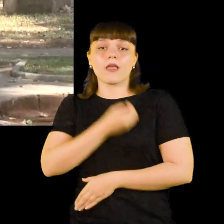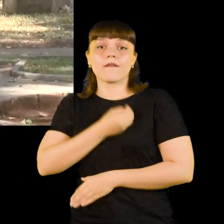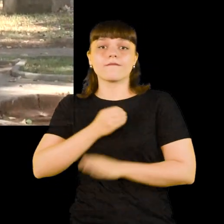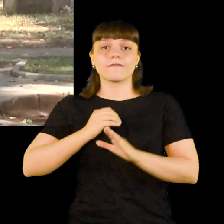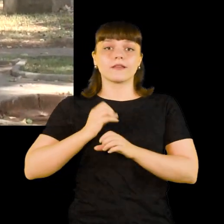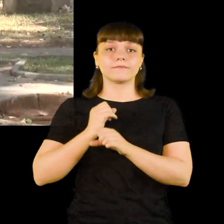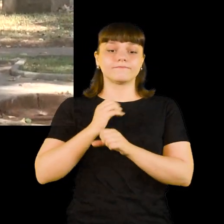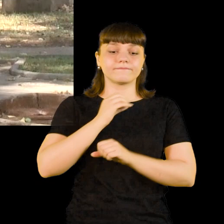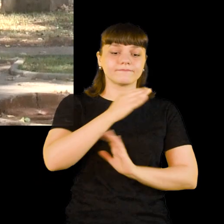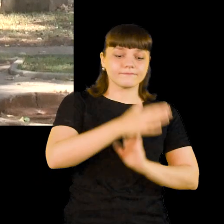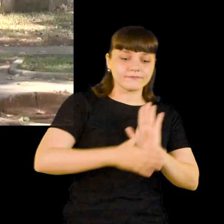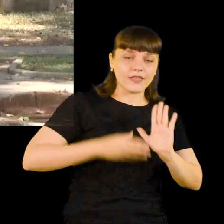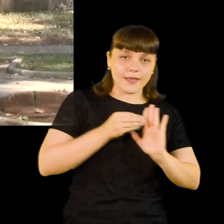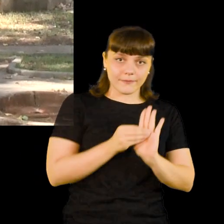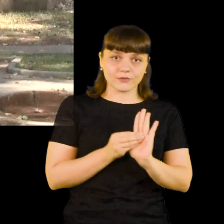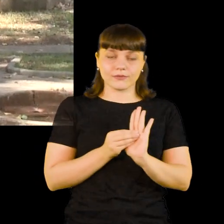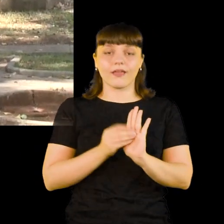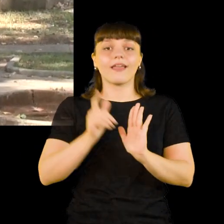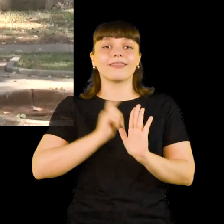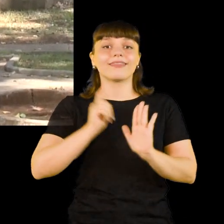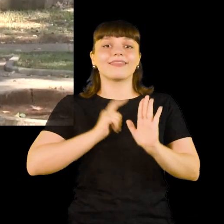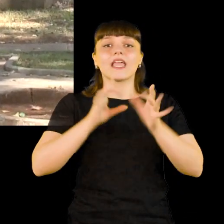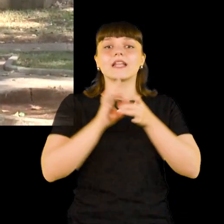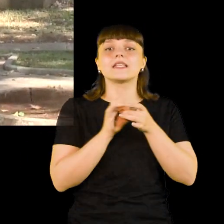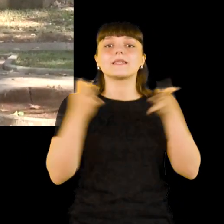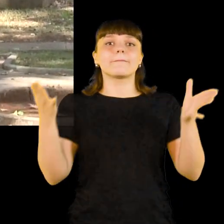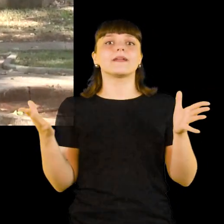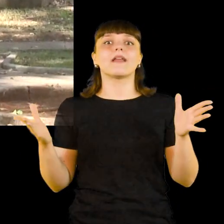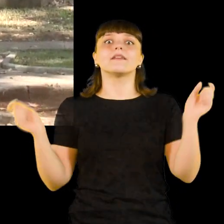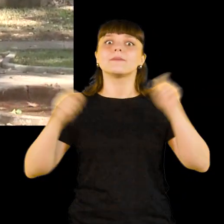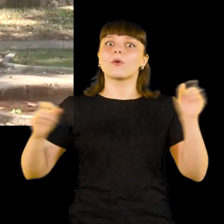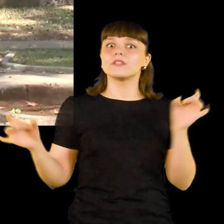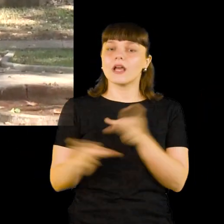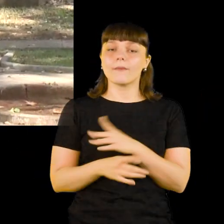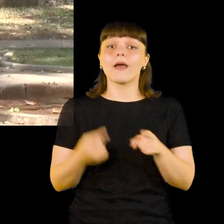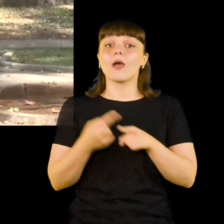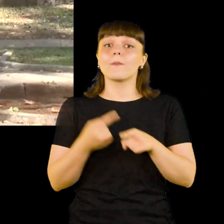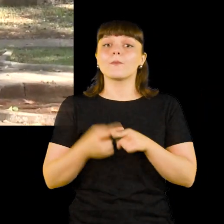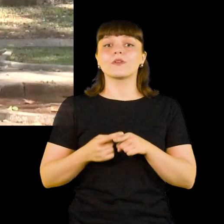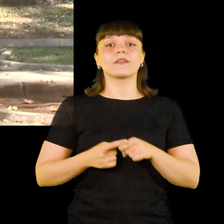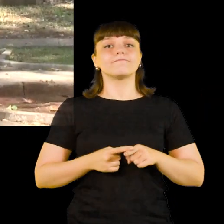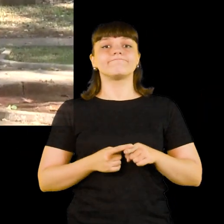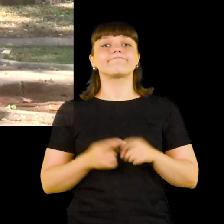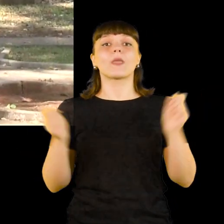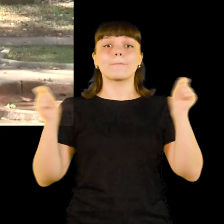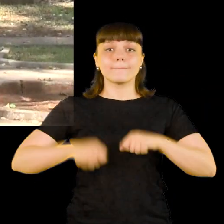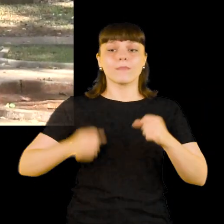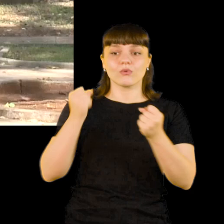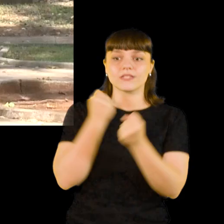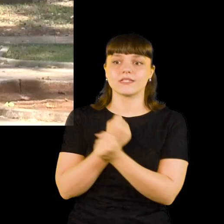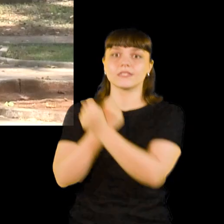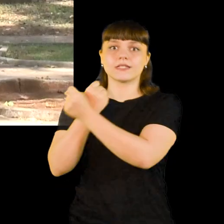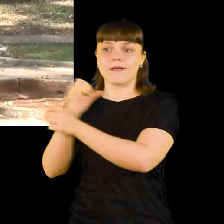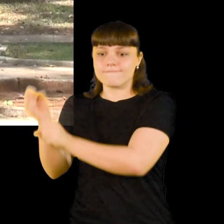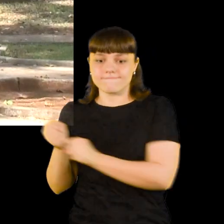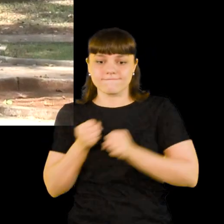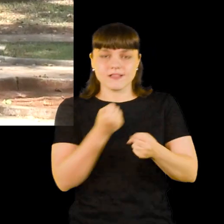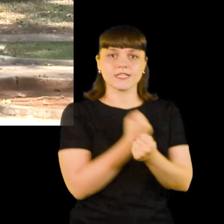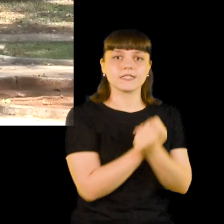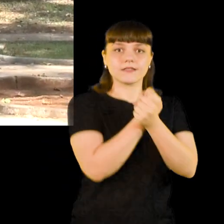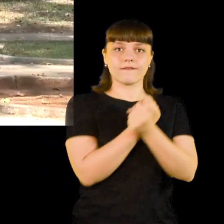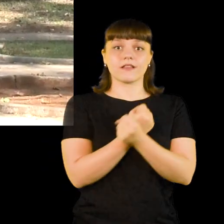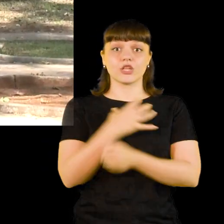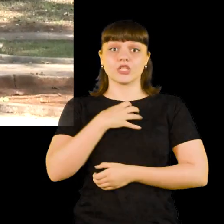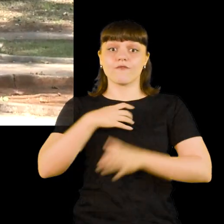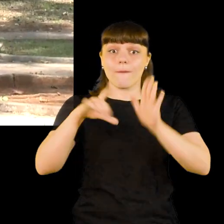viviam no Vale Amazônico tinham a autonomia e a liberdade ameaçadas pela constante possibilidade de serem forçadas e